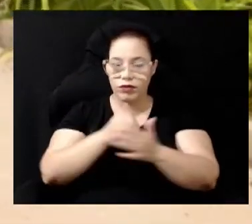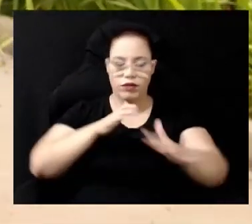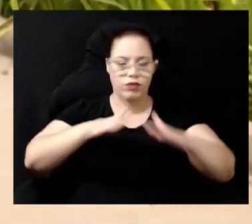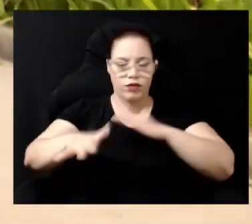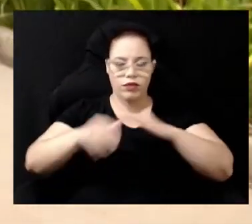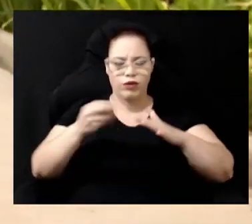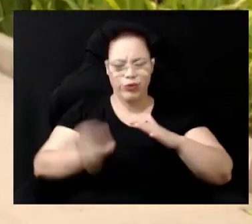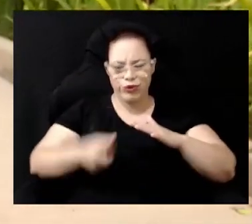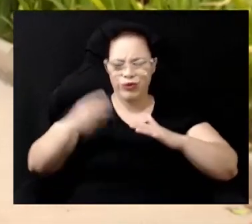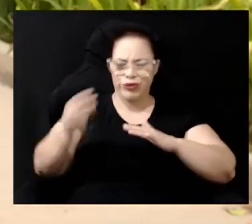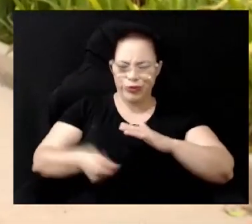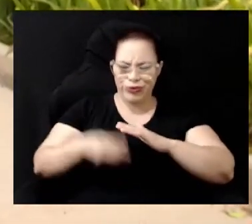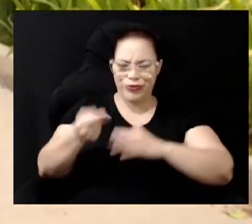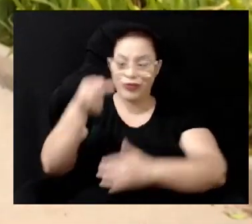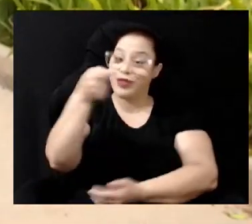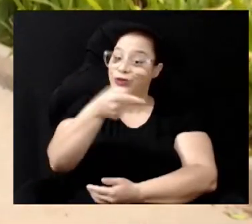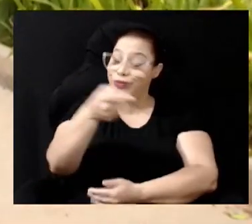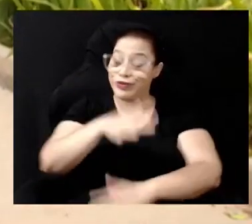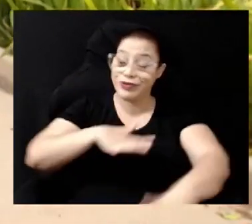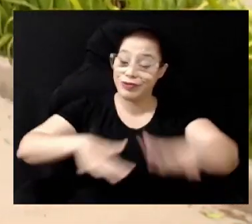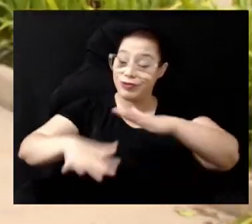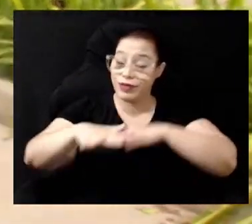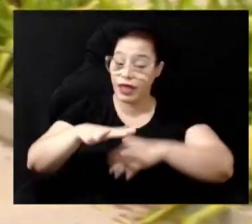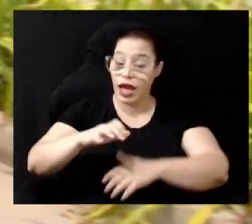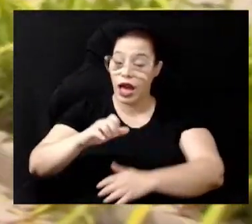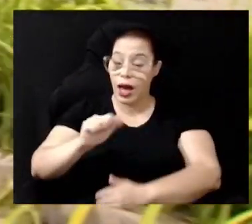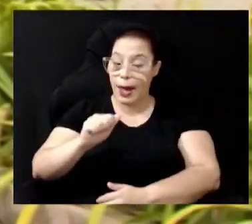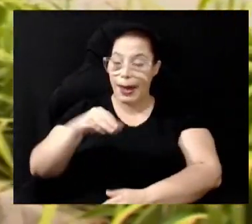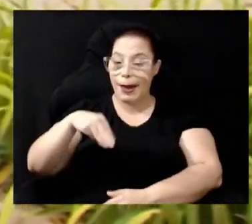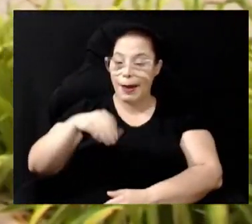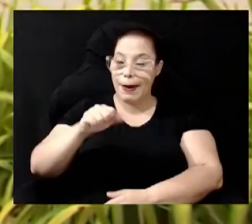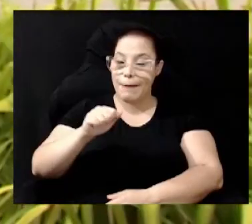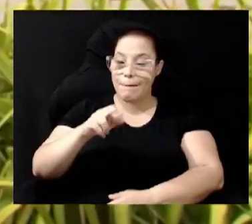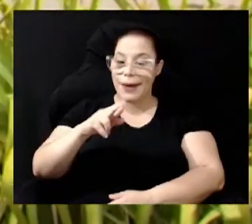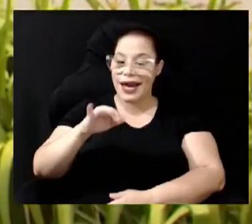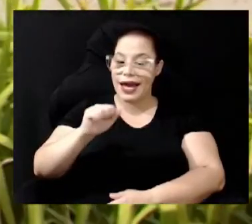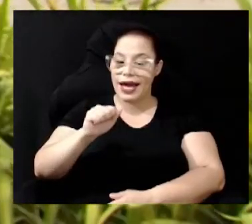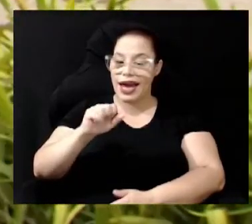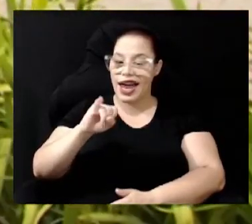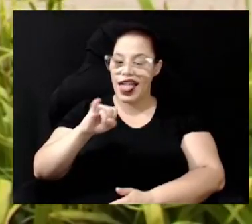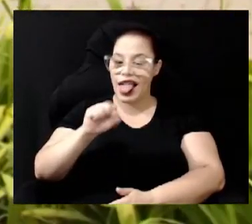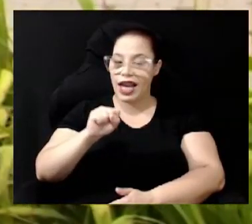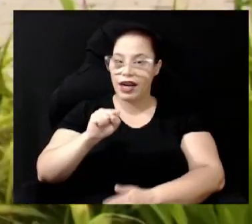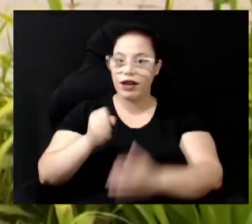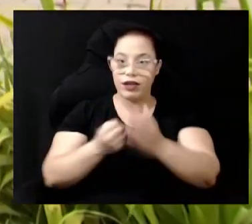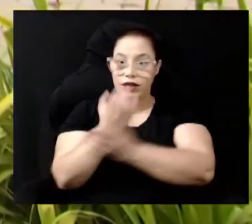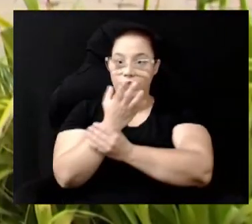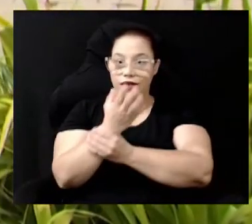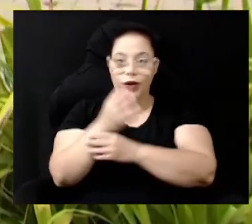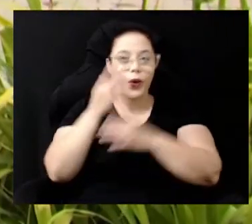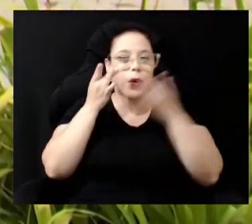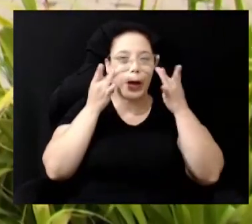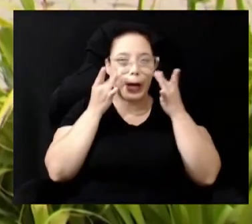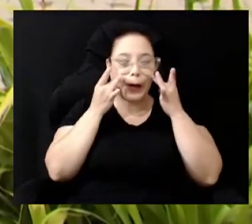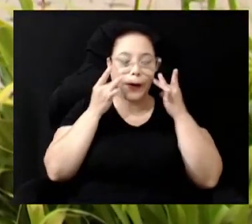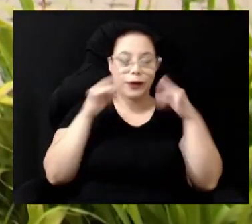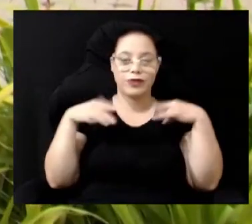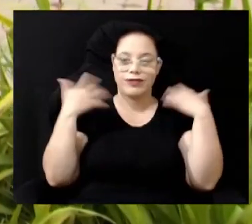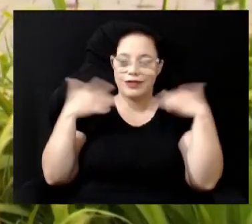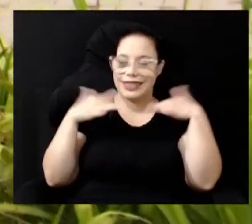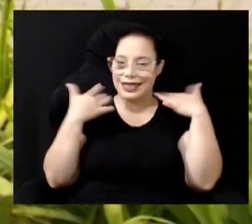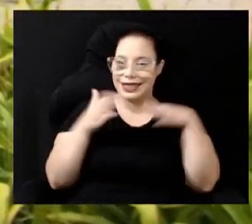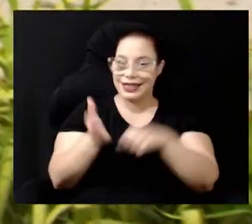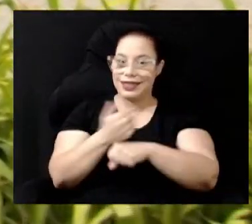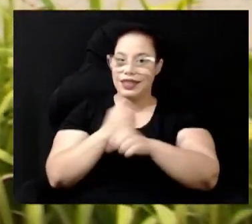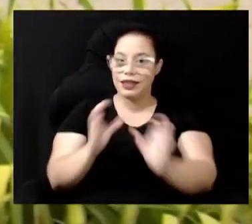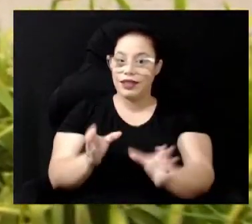Aqui na região dos Amarais em Campinas um projeto piloto tem chamado a atenção de outras comunidades